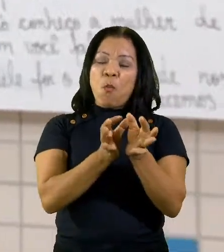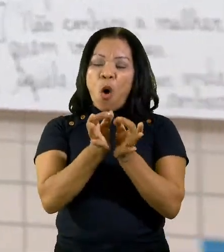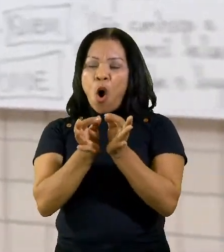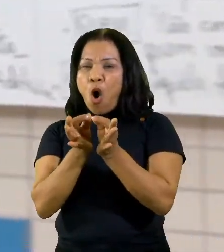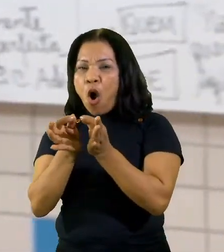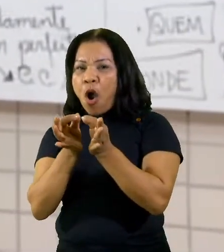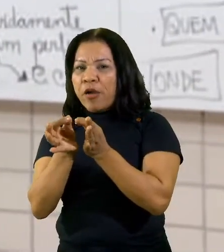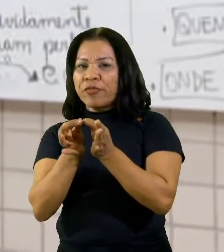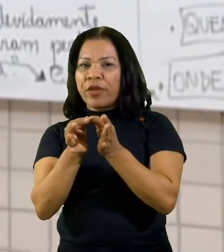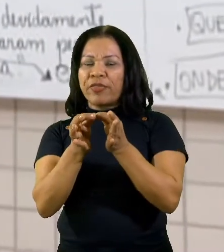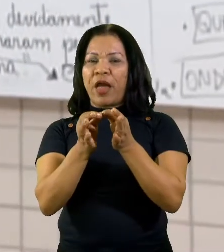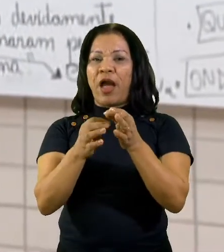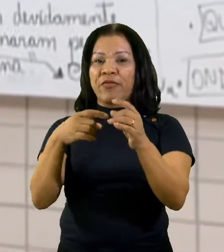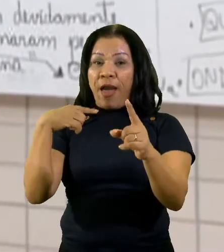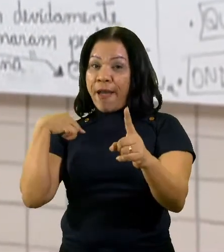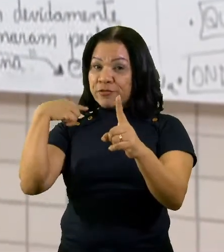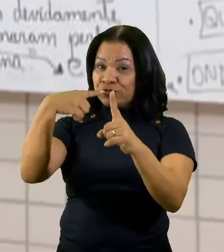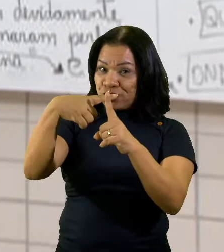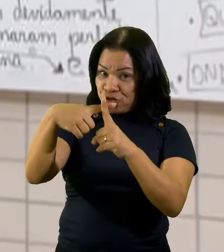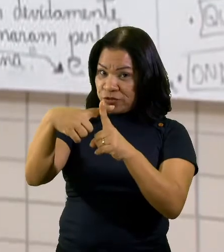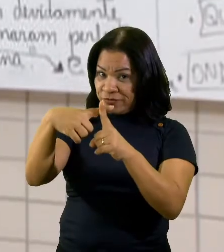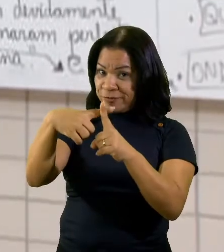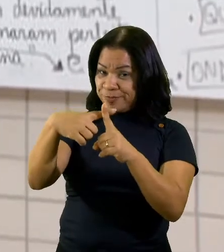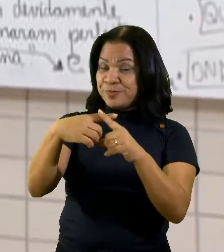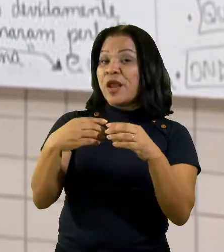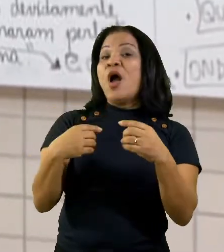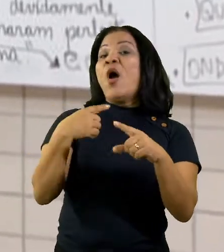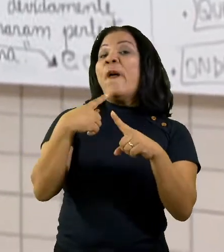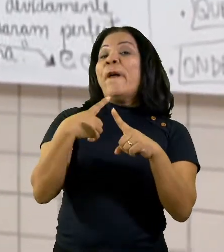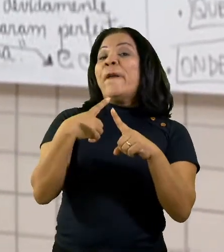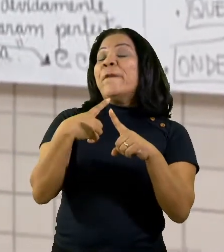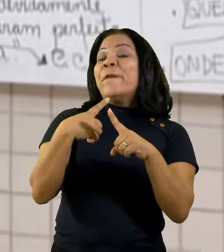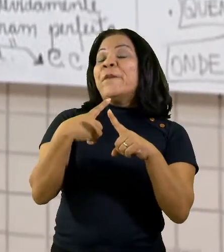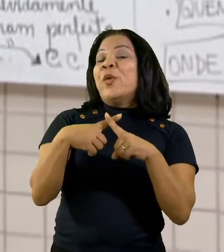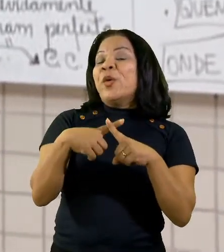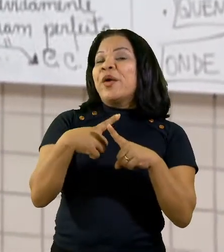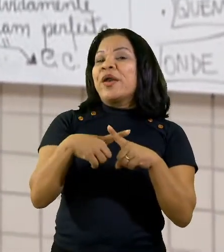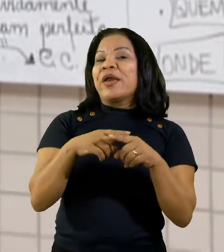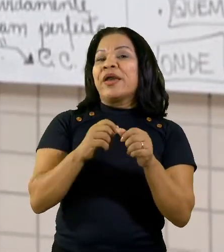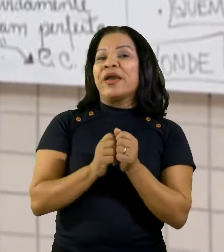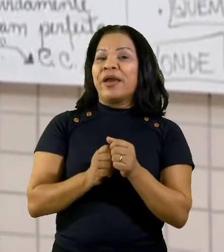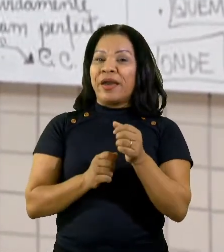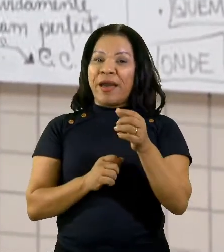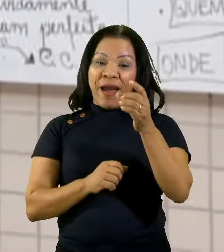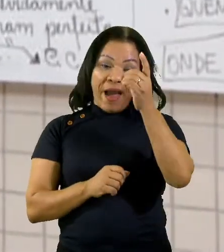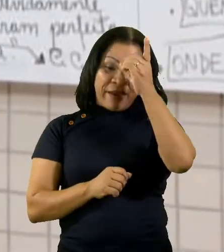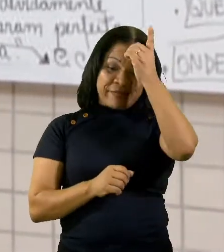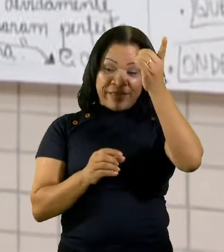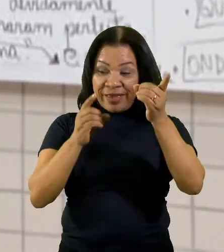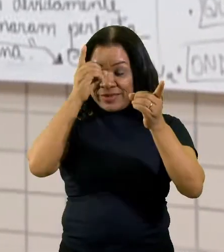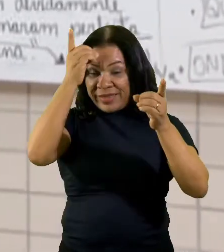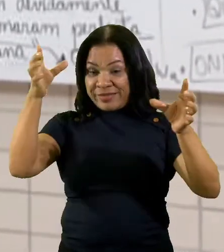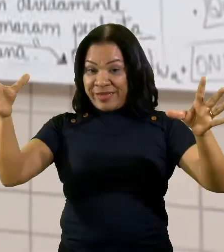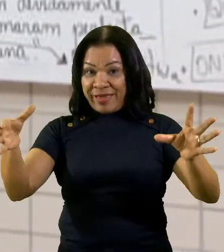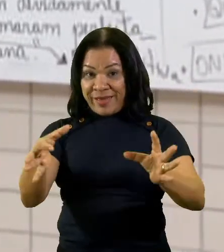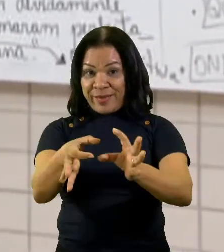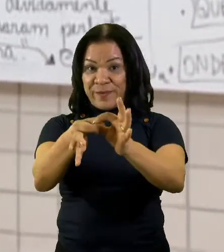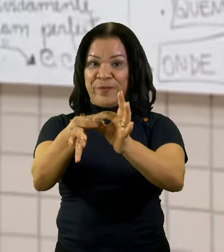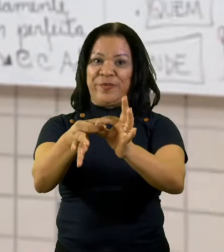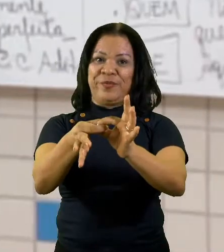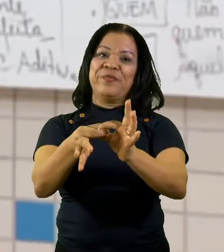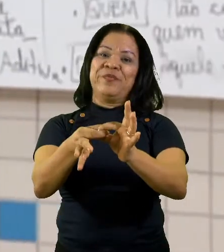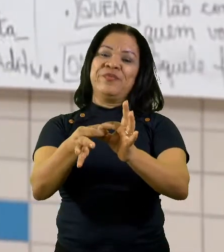Por que que é aditiva? Porque ele adiciona uma ideia à outra. Então, está adicionando a questão dos